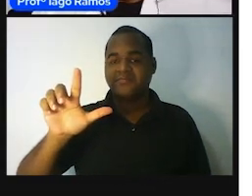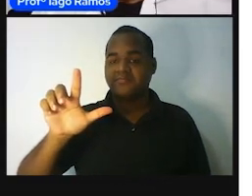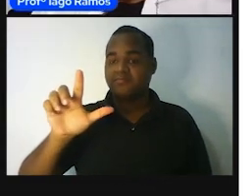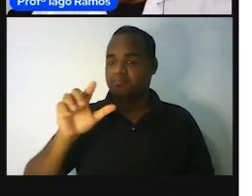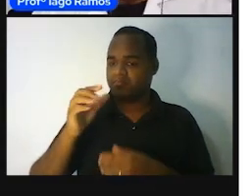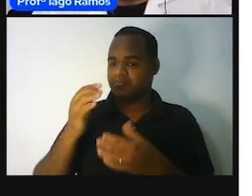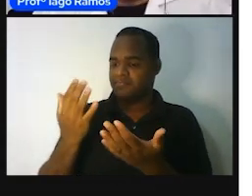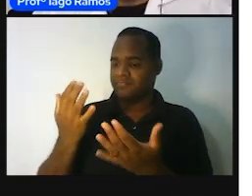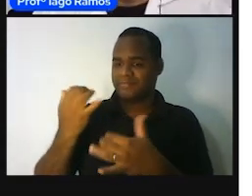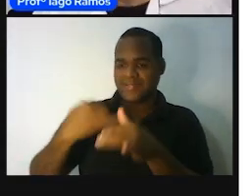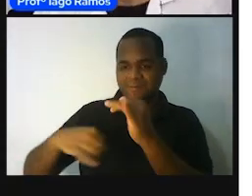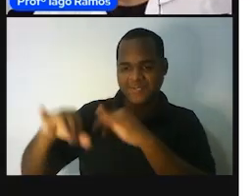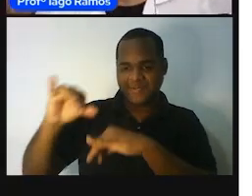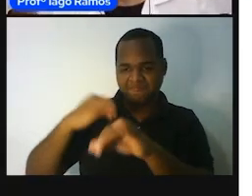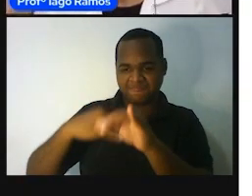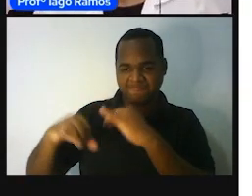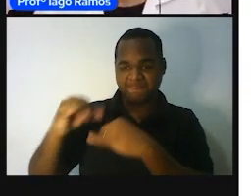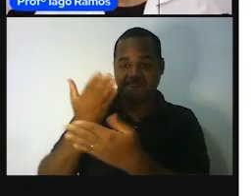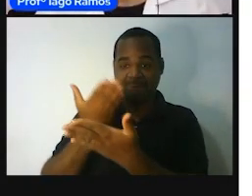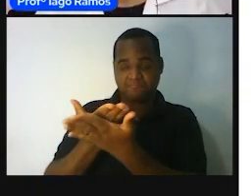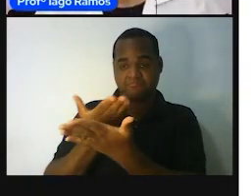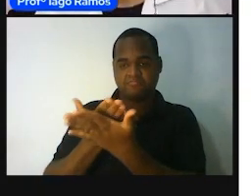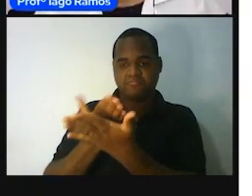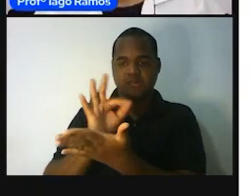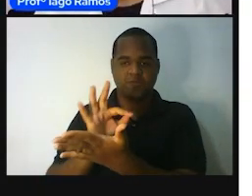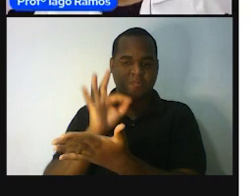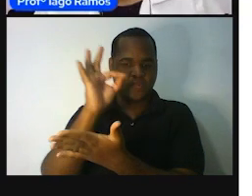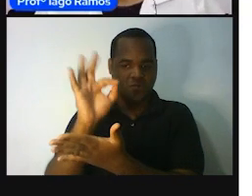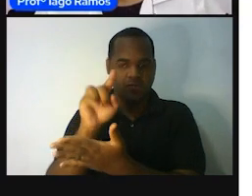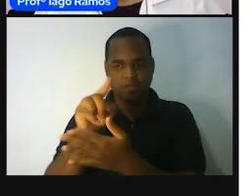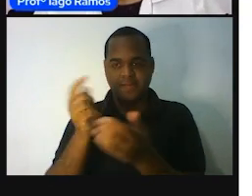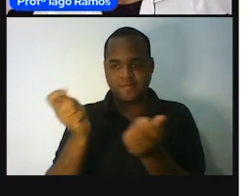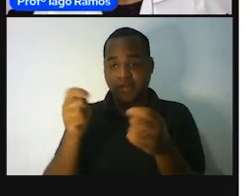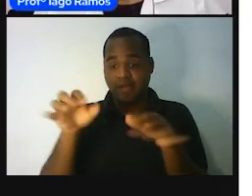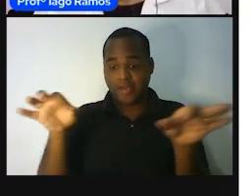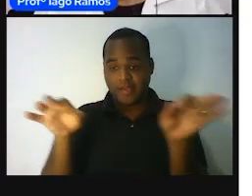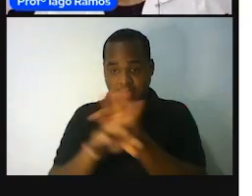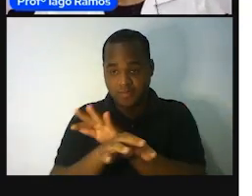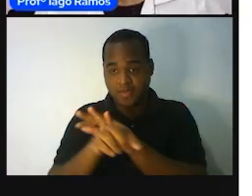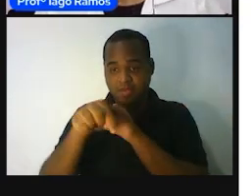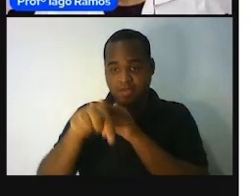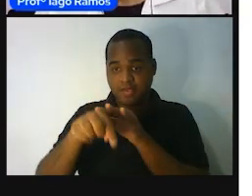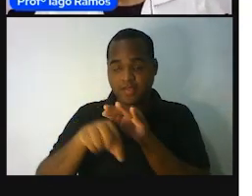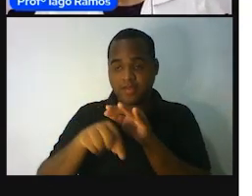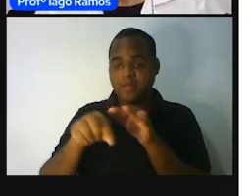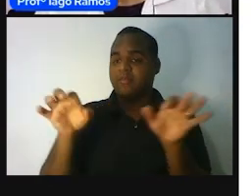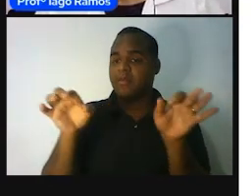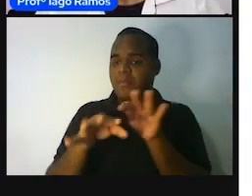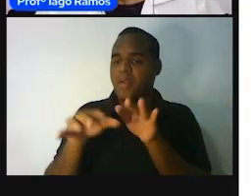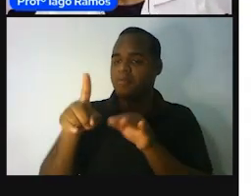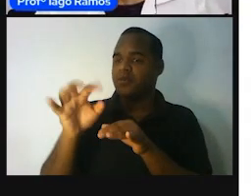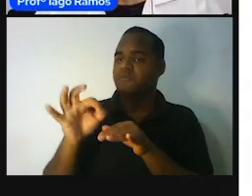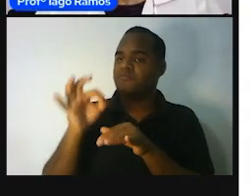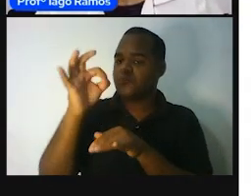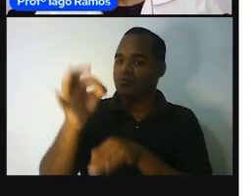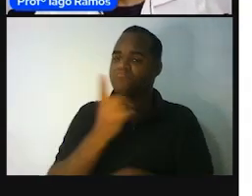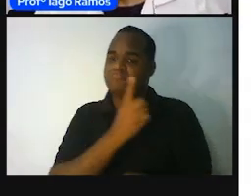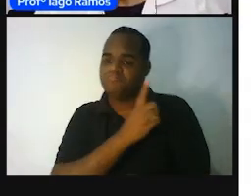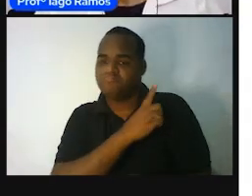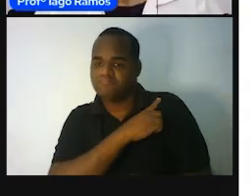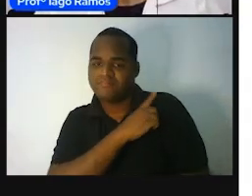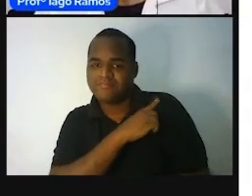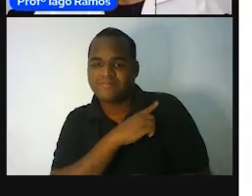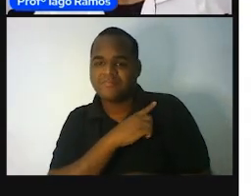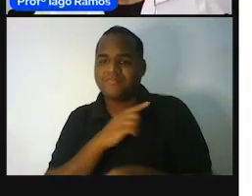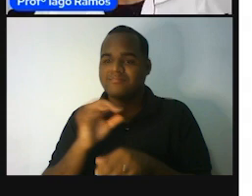química. Certo? Culturalmente, vocês vão estudar na química e vão se deparar com essa aula quantidades e